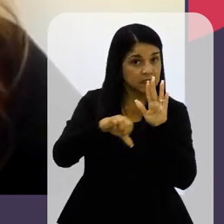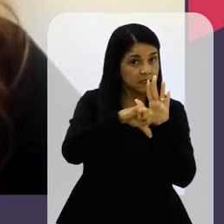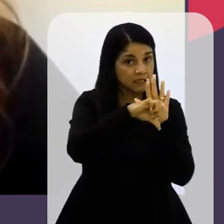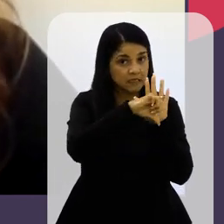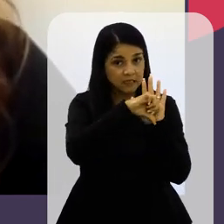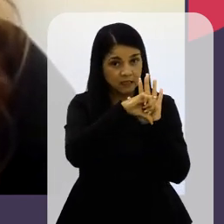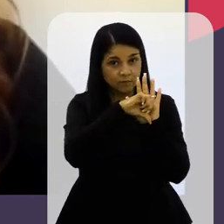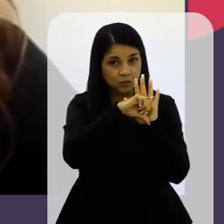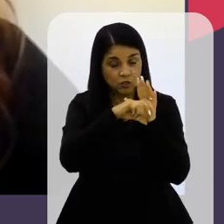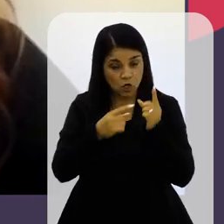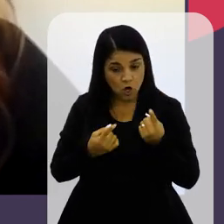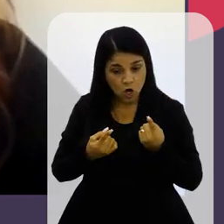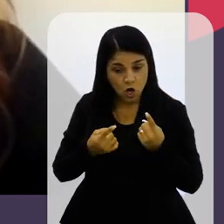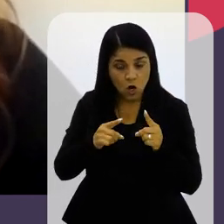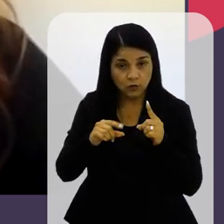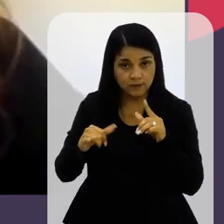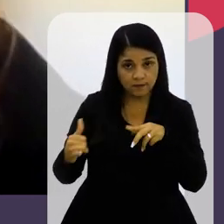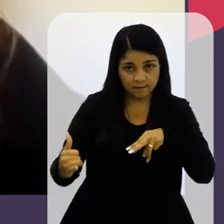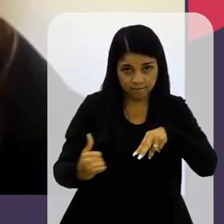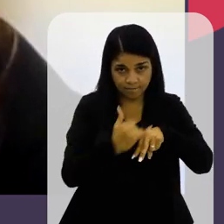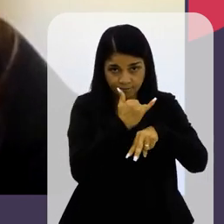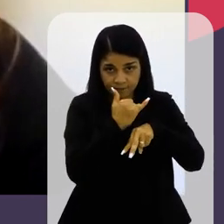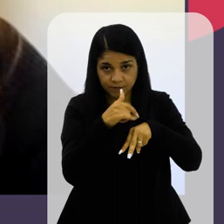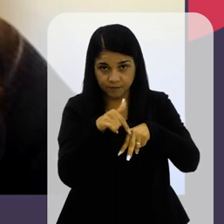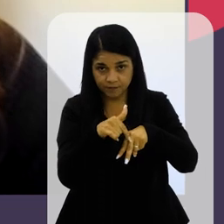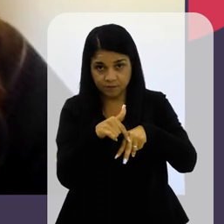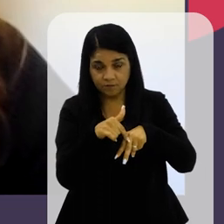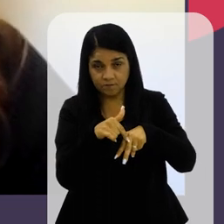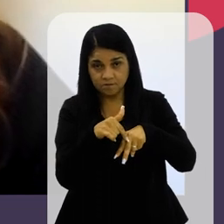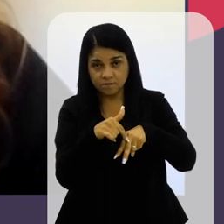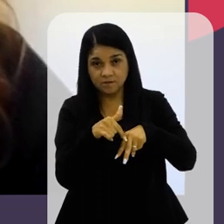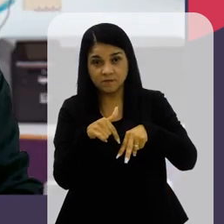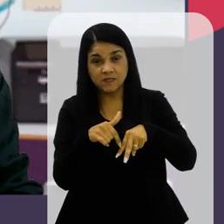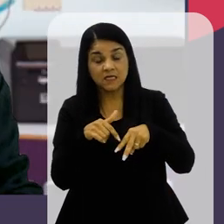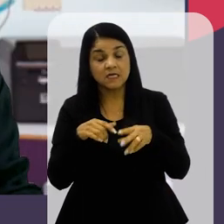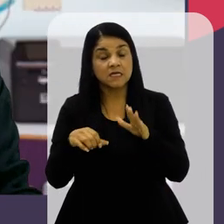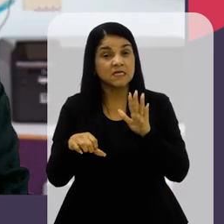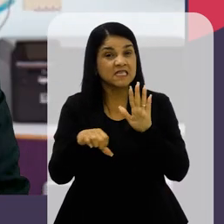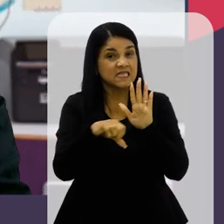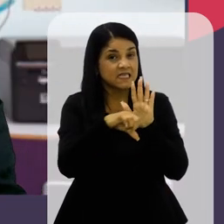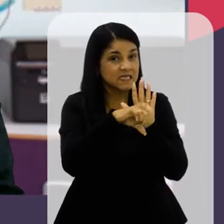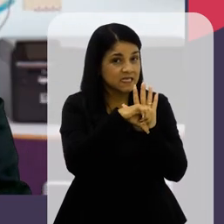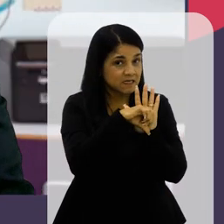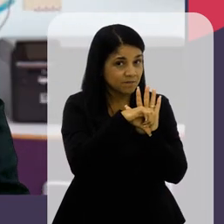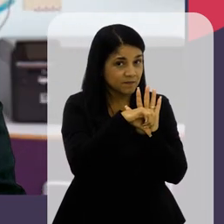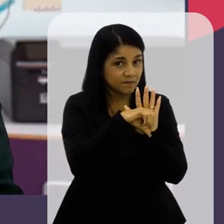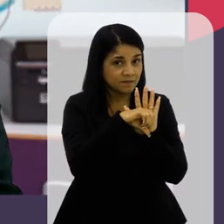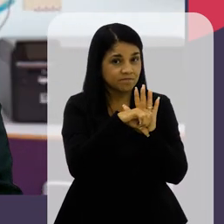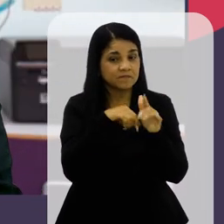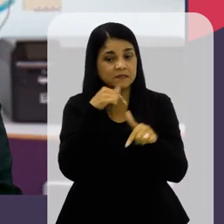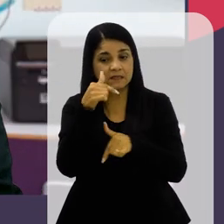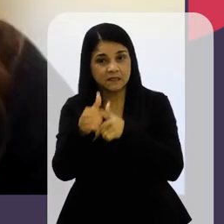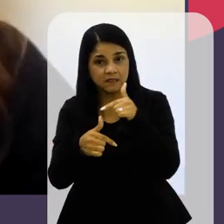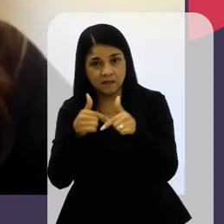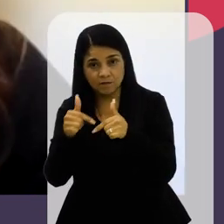Crimes Que são Contra A vítima Que são Os crimes Que a gente